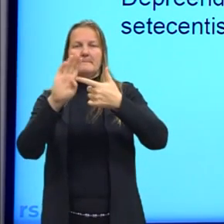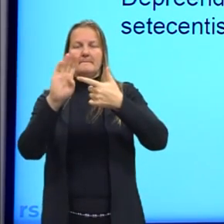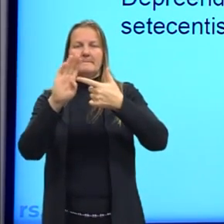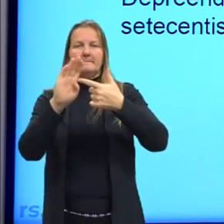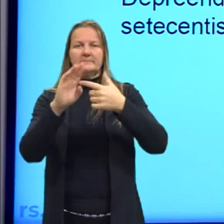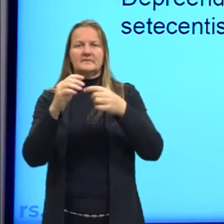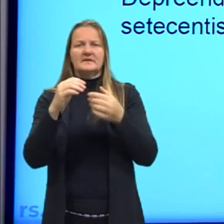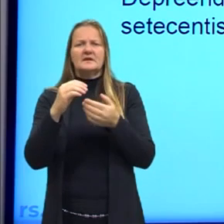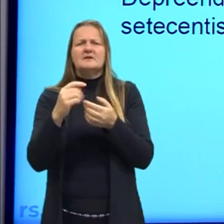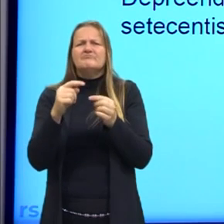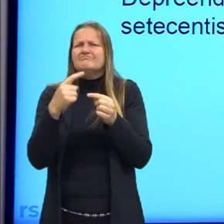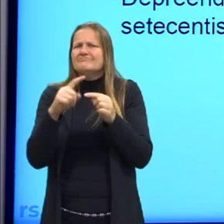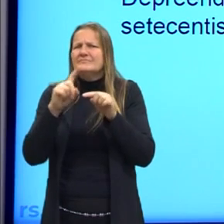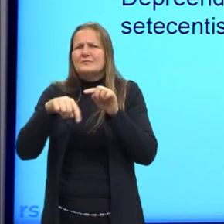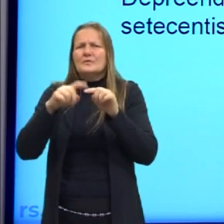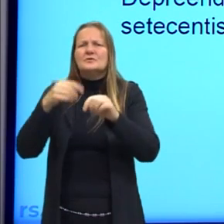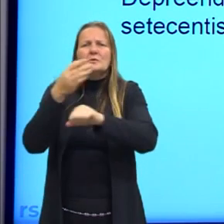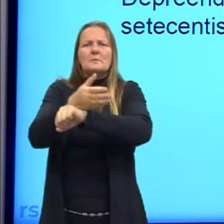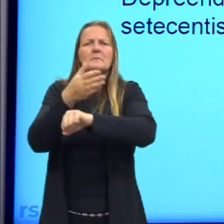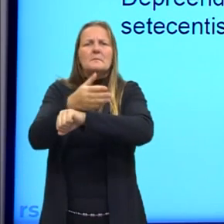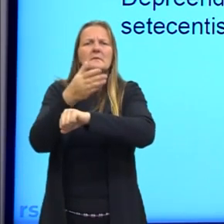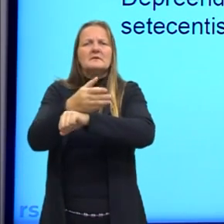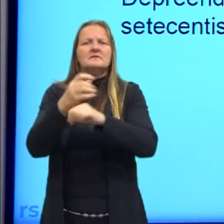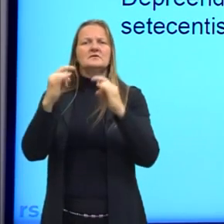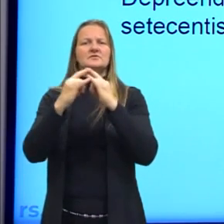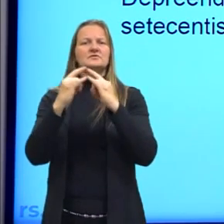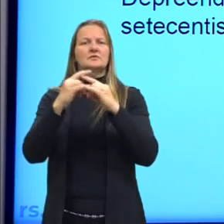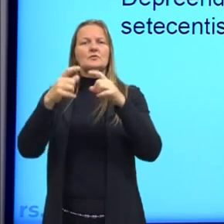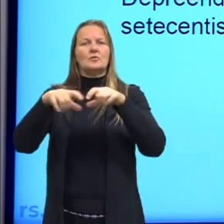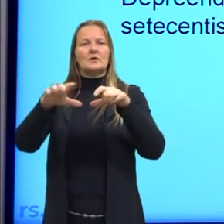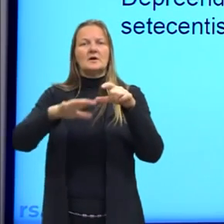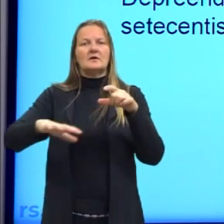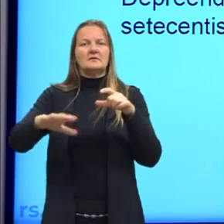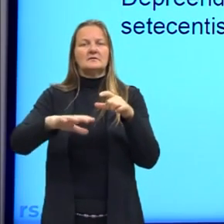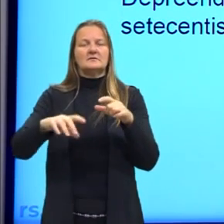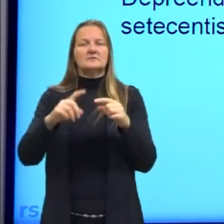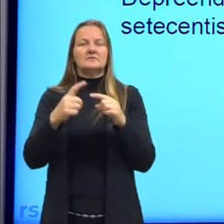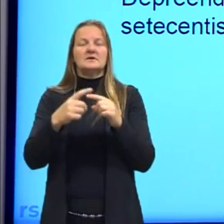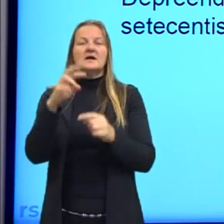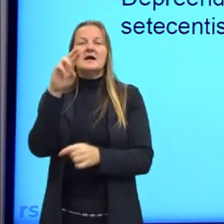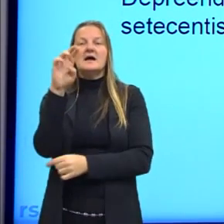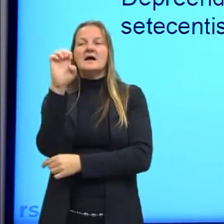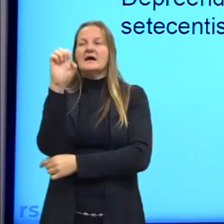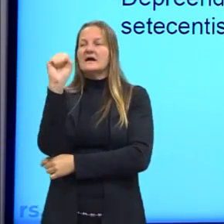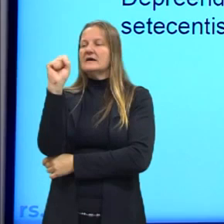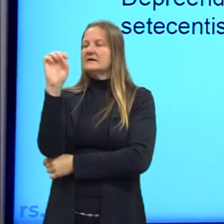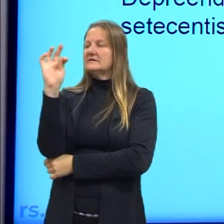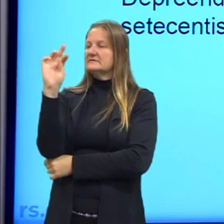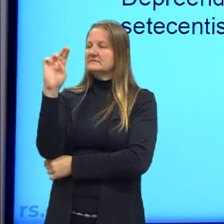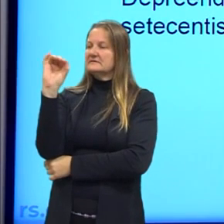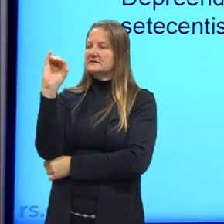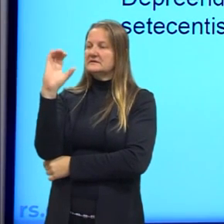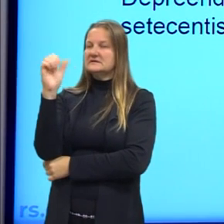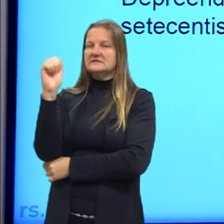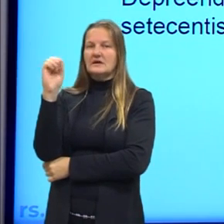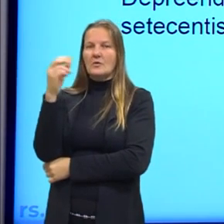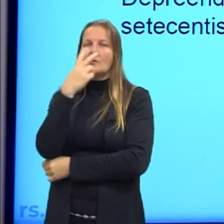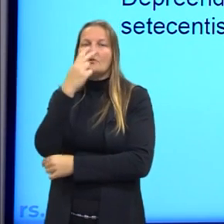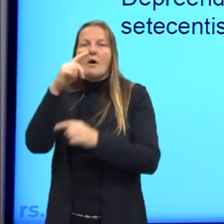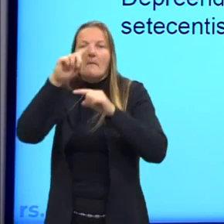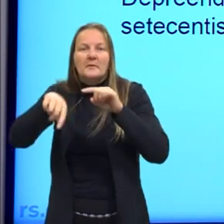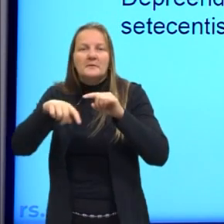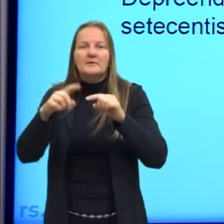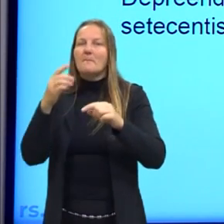restrição da participação nas instituições locais. Então, ele realmente está dizendo que algumas pessoas não podiam participar dessas